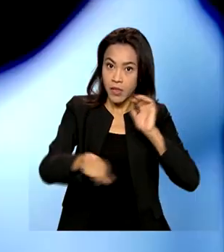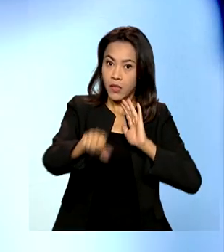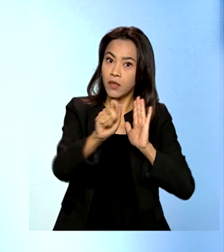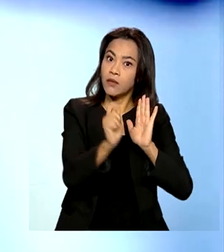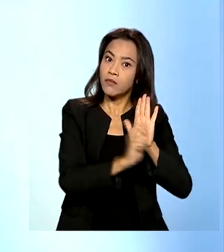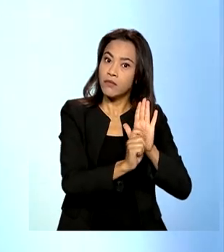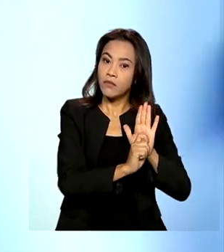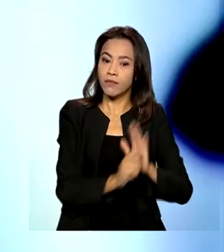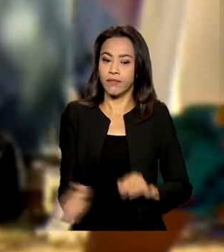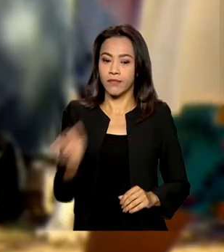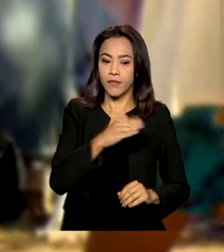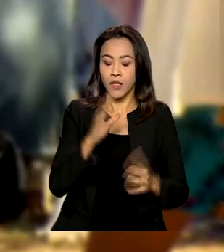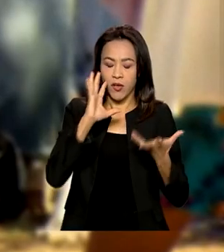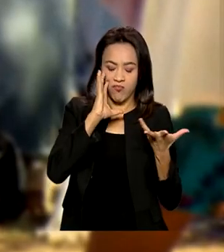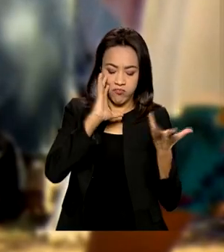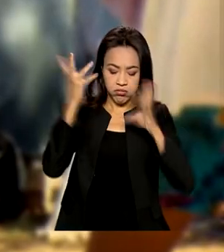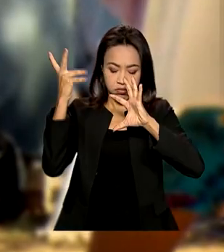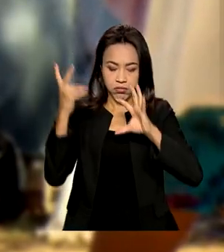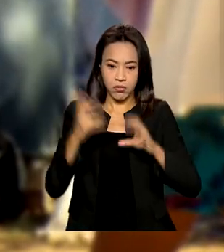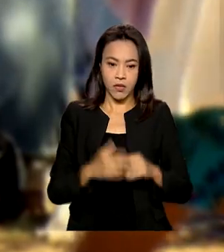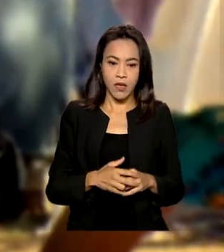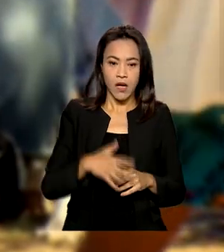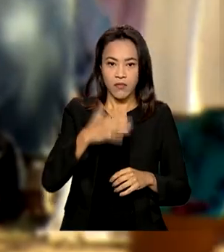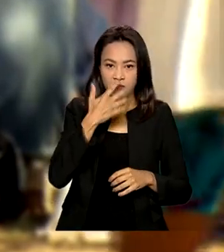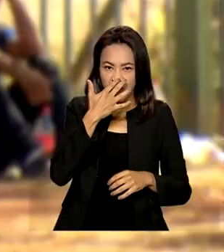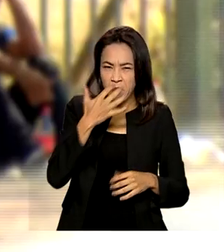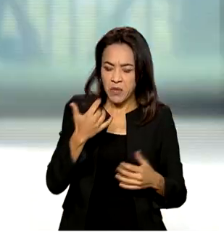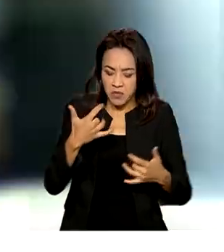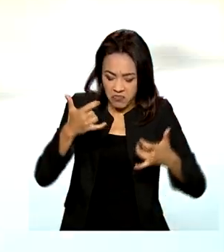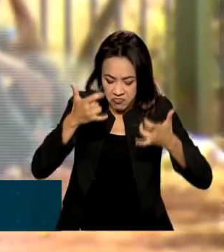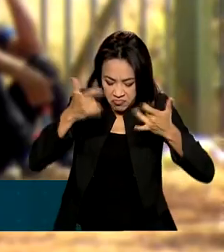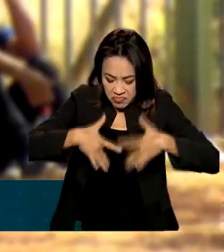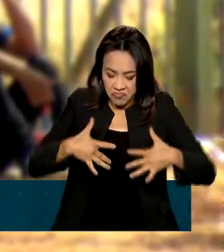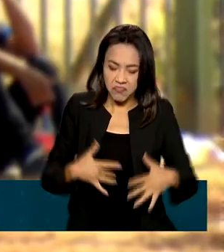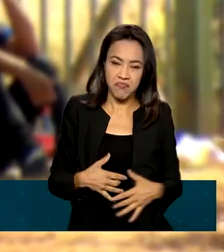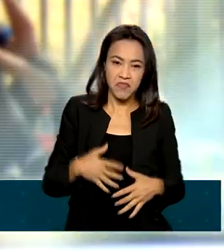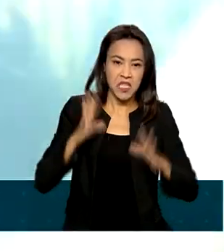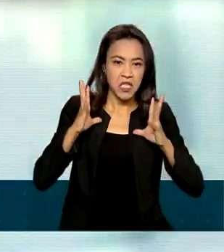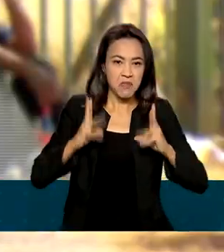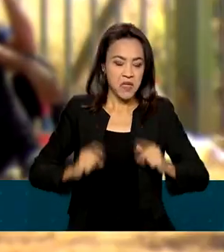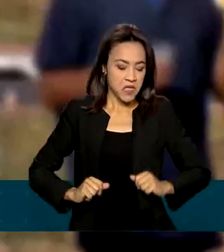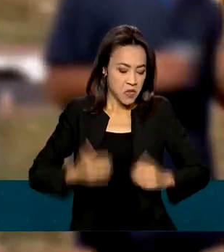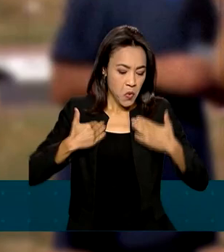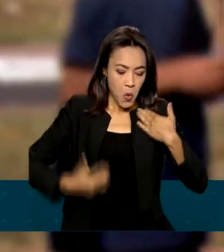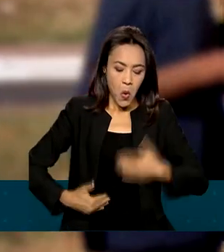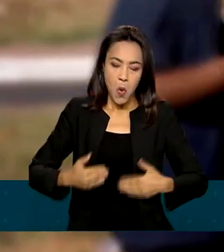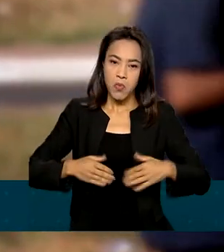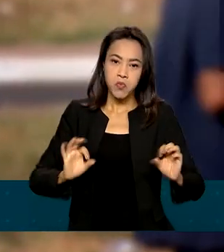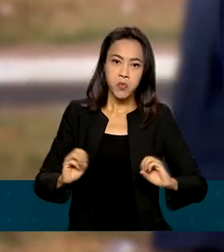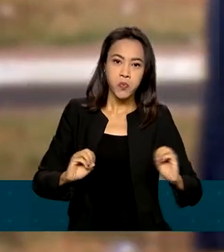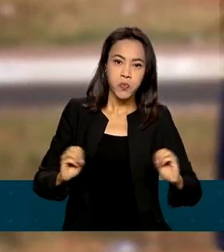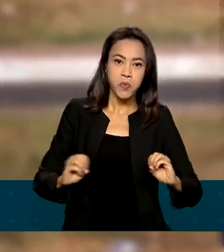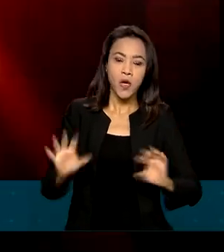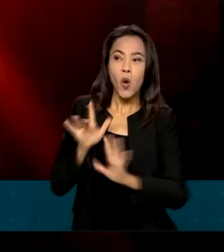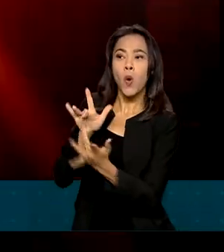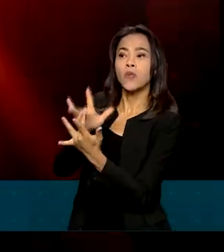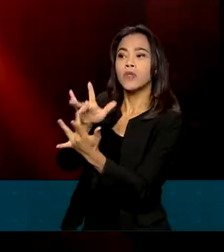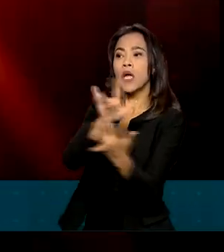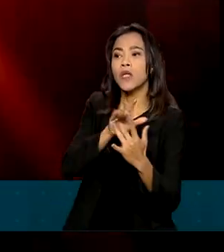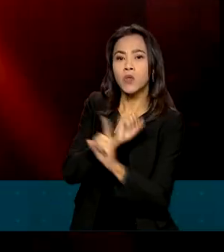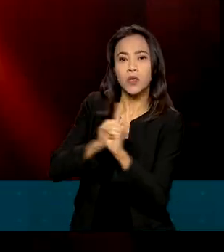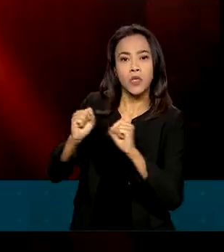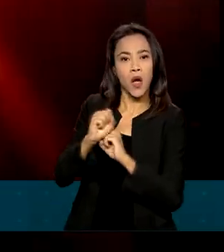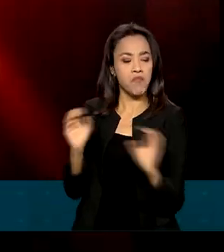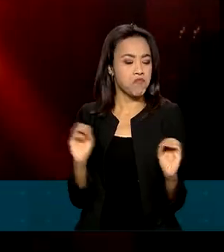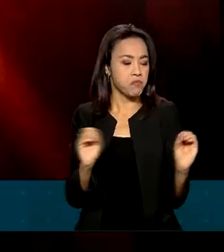Mudanças de humor, descuido pessoal com a higiene, perda do controle financeiro e do convívio social podem